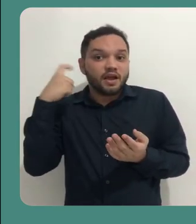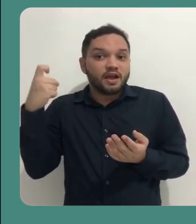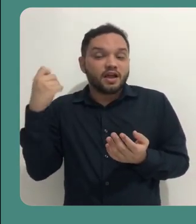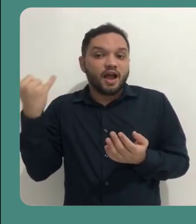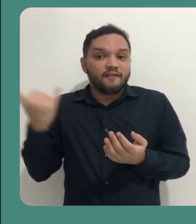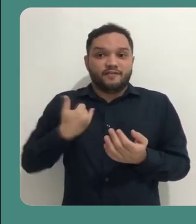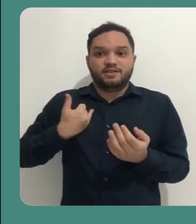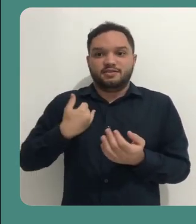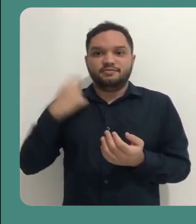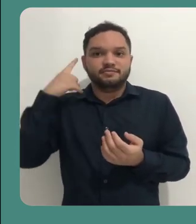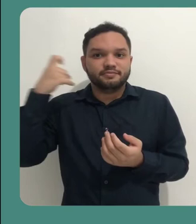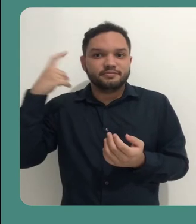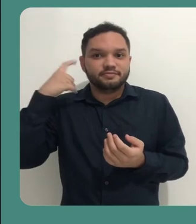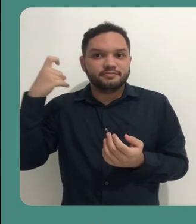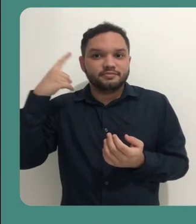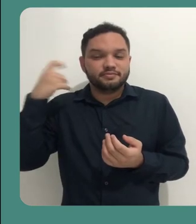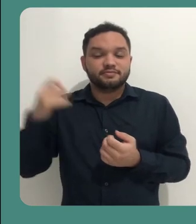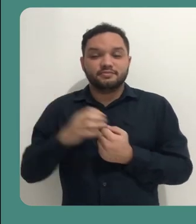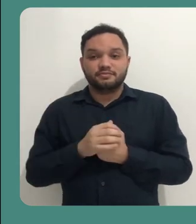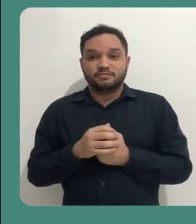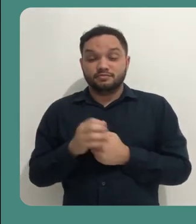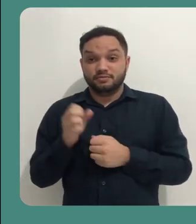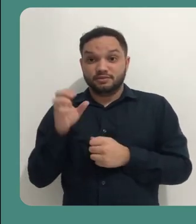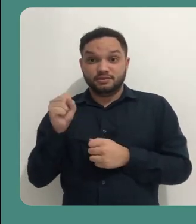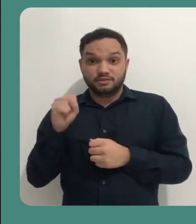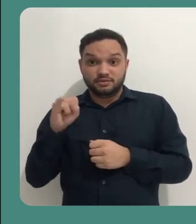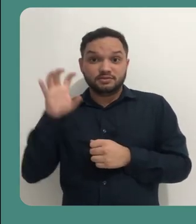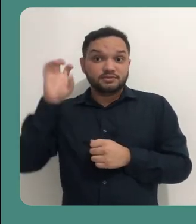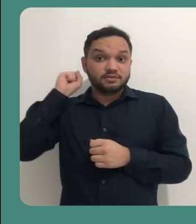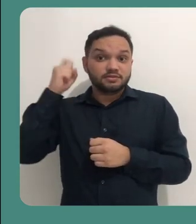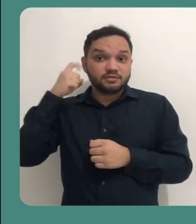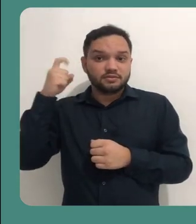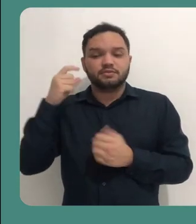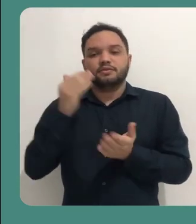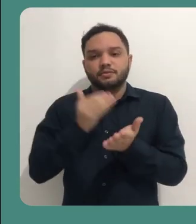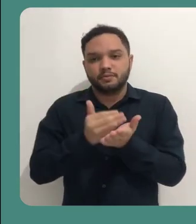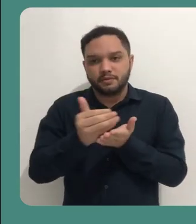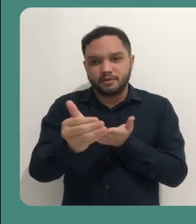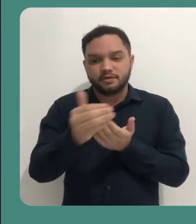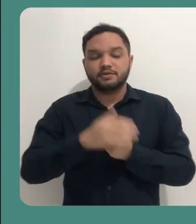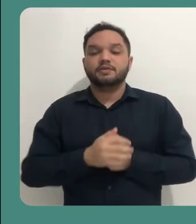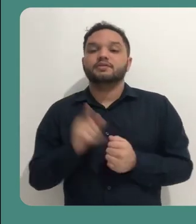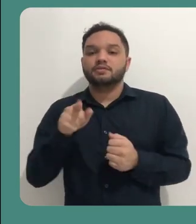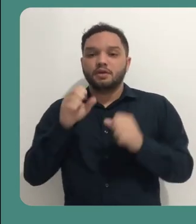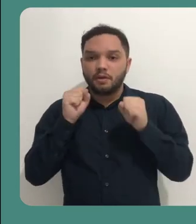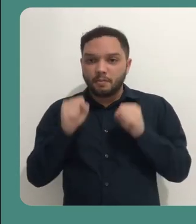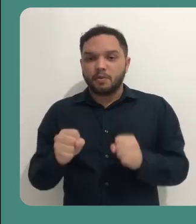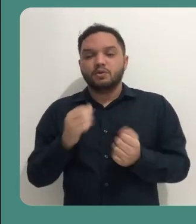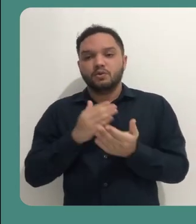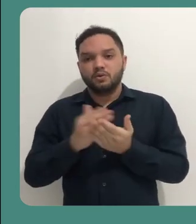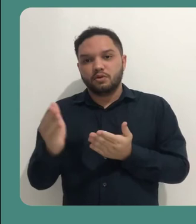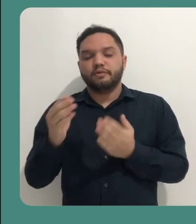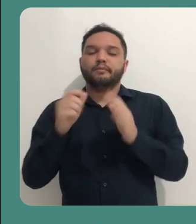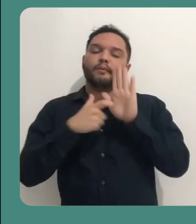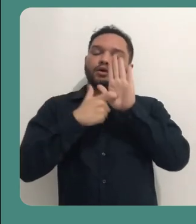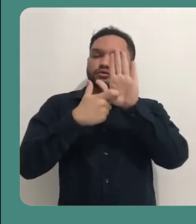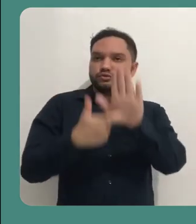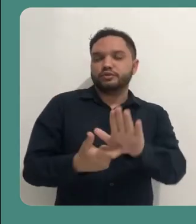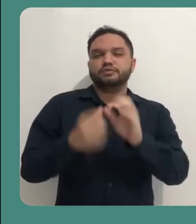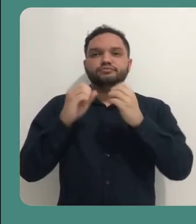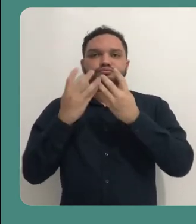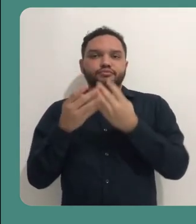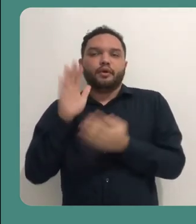escuta deste bip, então a gravação foi iniciada. E aí você pode avançar pelos slides, enfim,